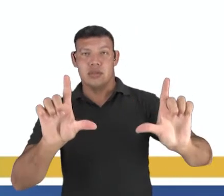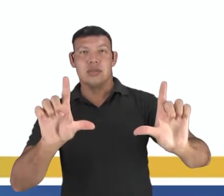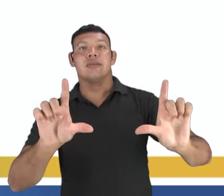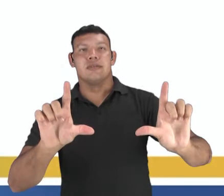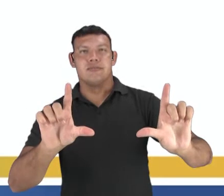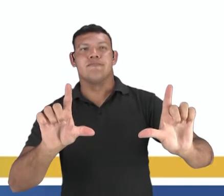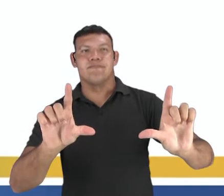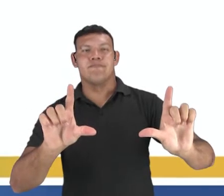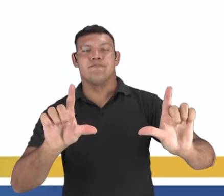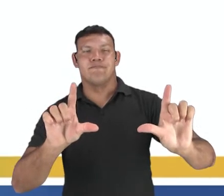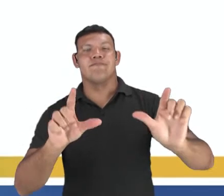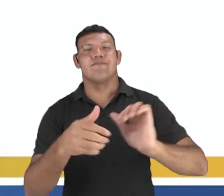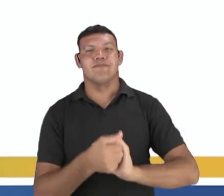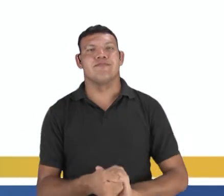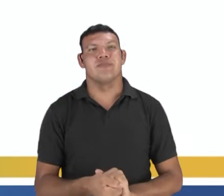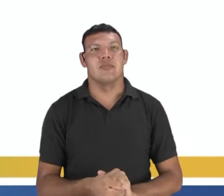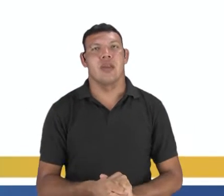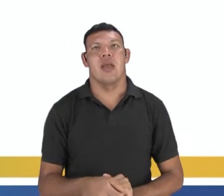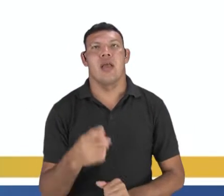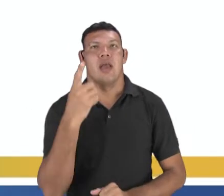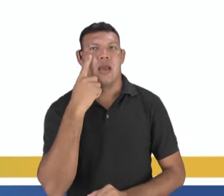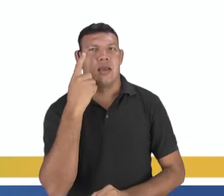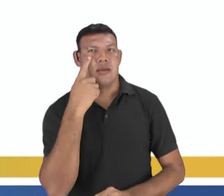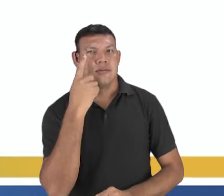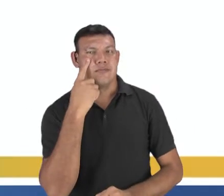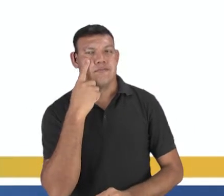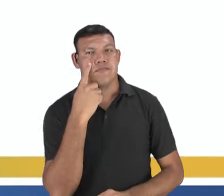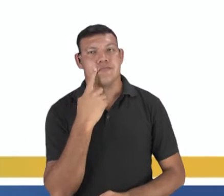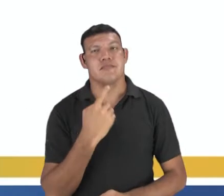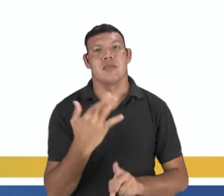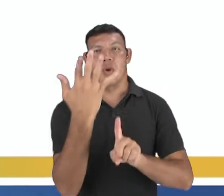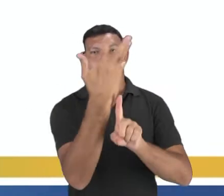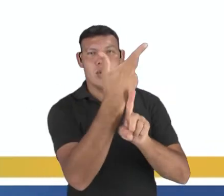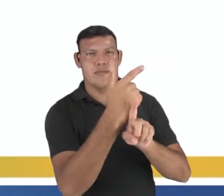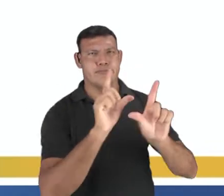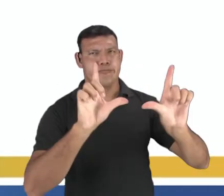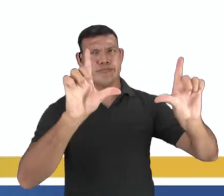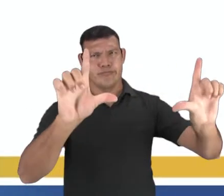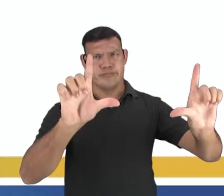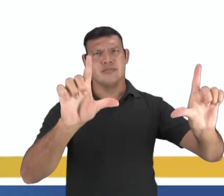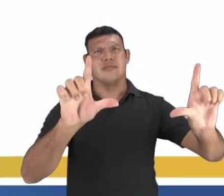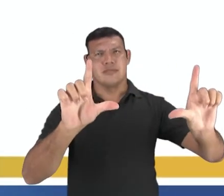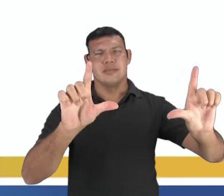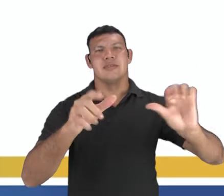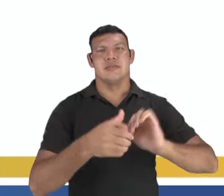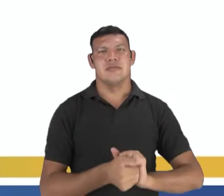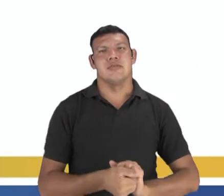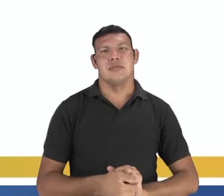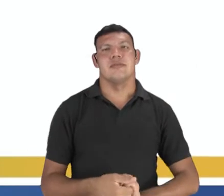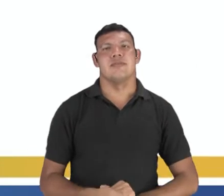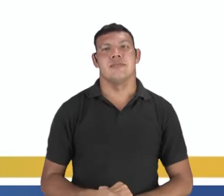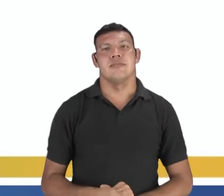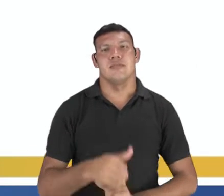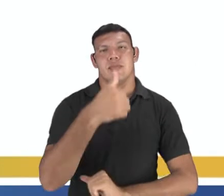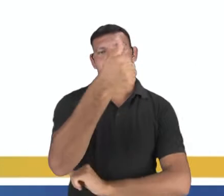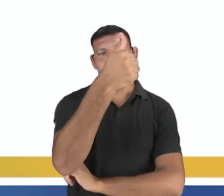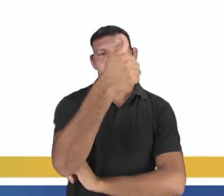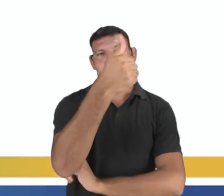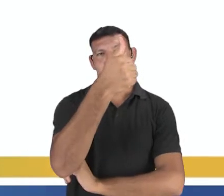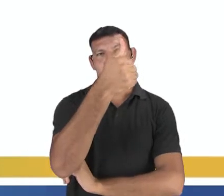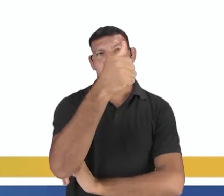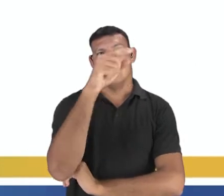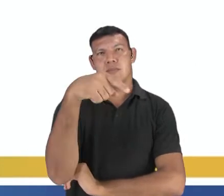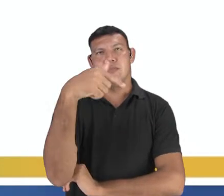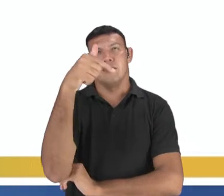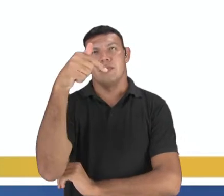imagem que vocês estão vendo é o nascimento de Vênus. É uma tela que tem aí aproximadamente um metro e setenta e dois por dois